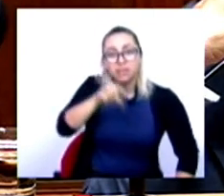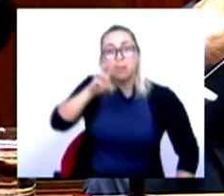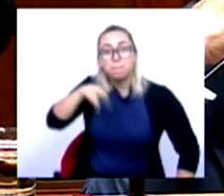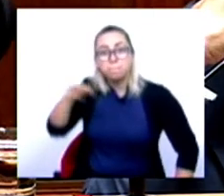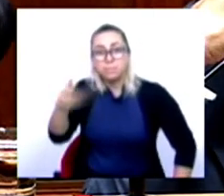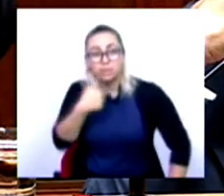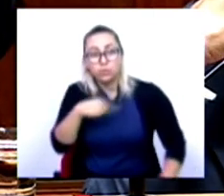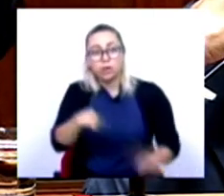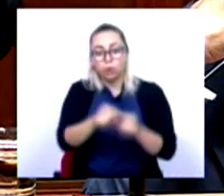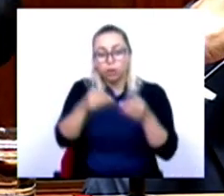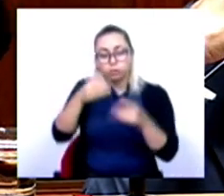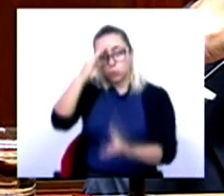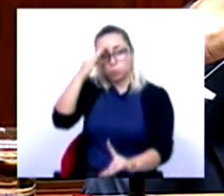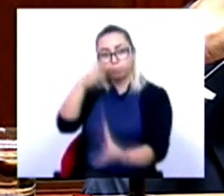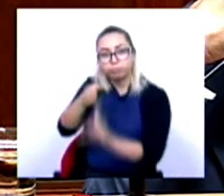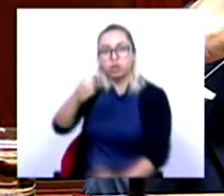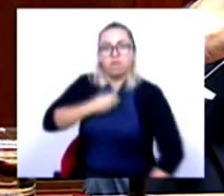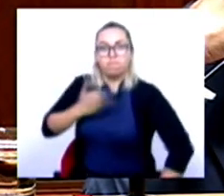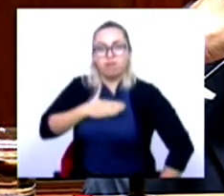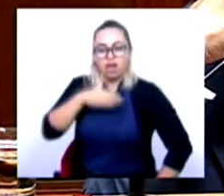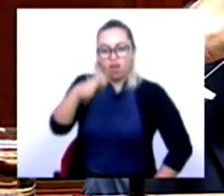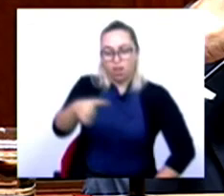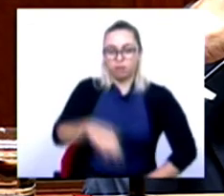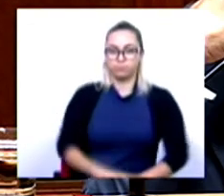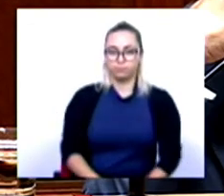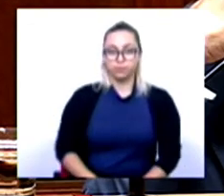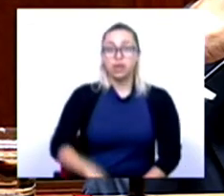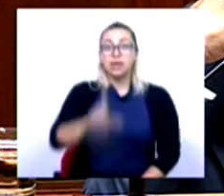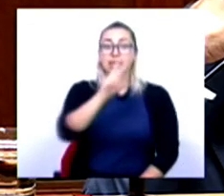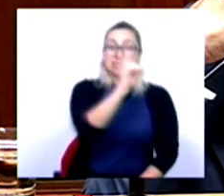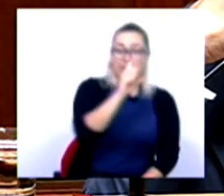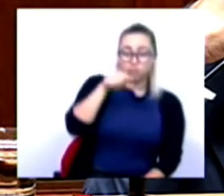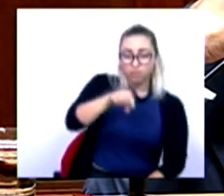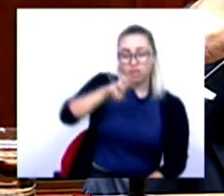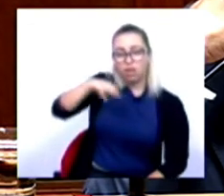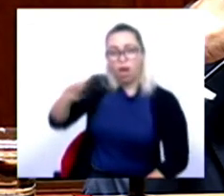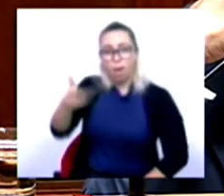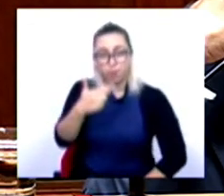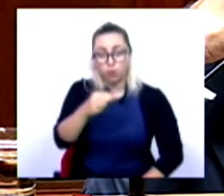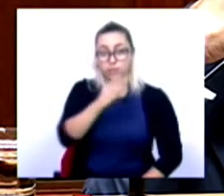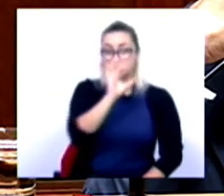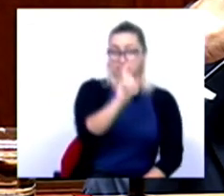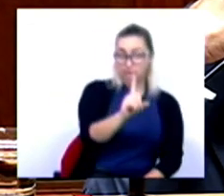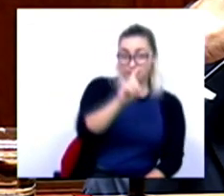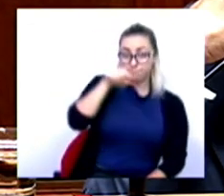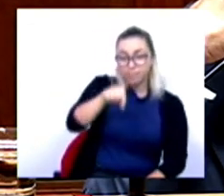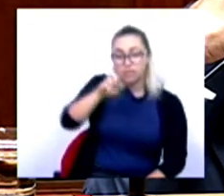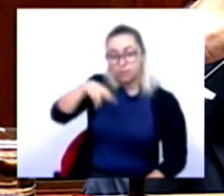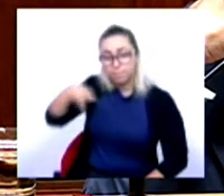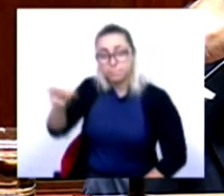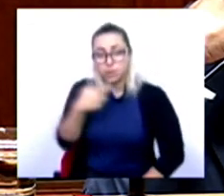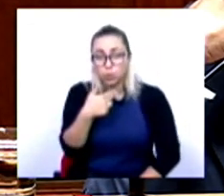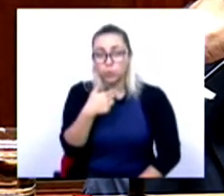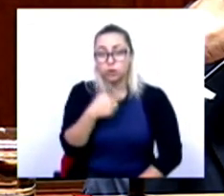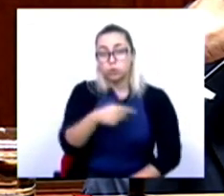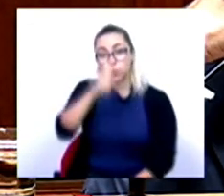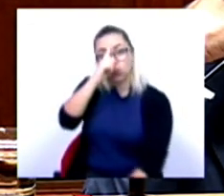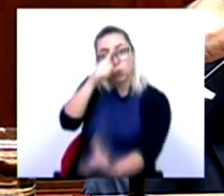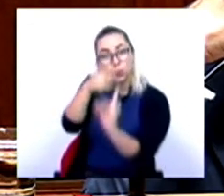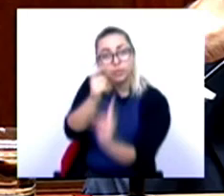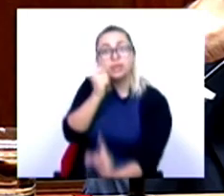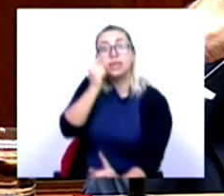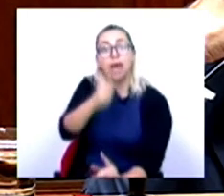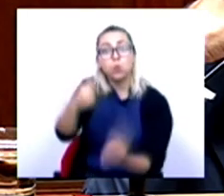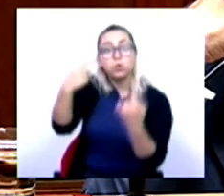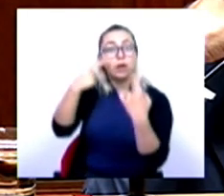encomenda dirigida às empresas e 6 mil milhões, e 6 mil milhões são destinados